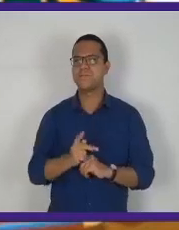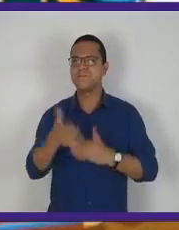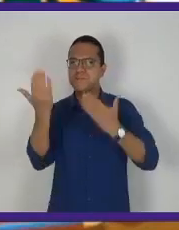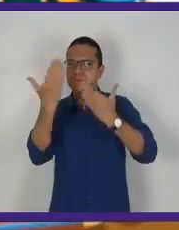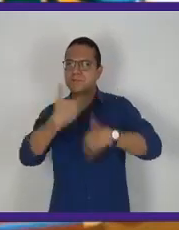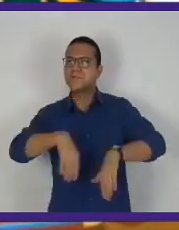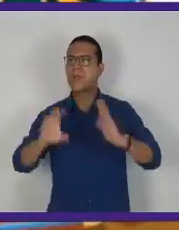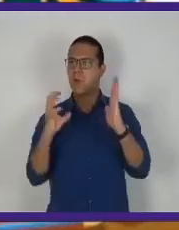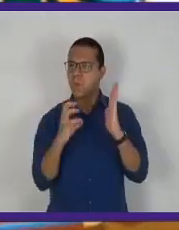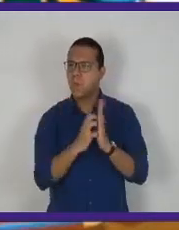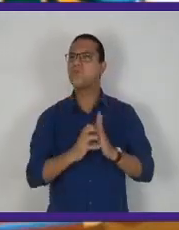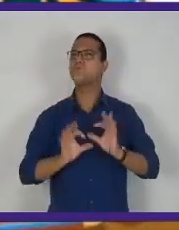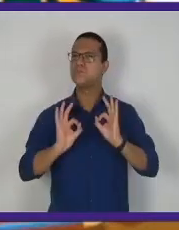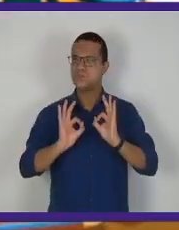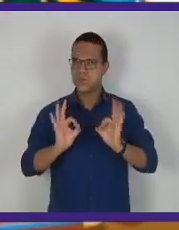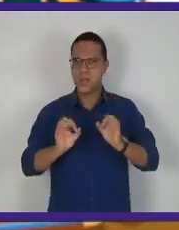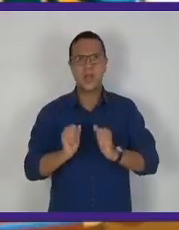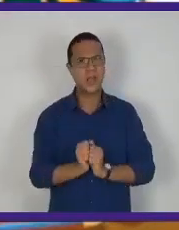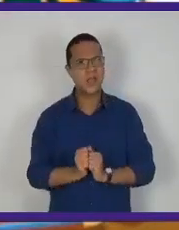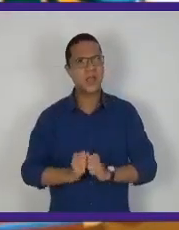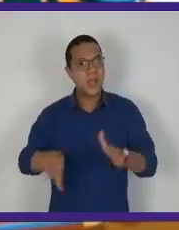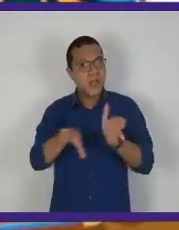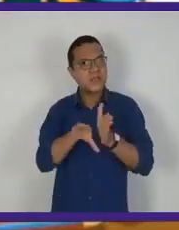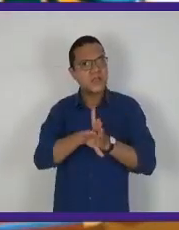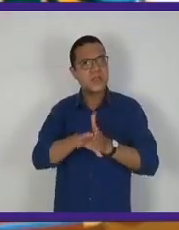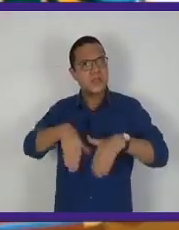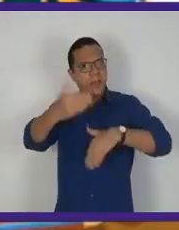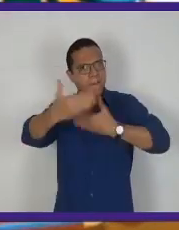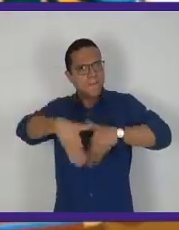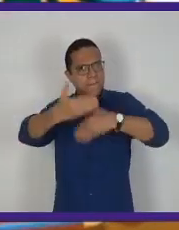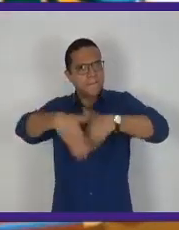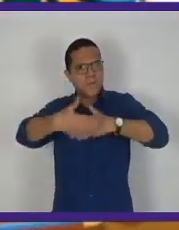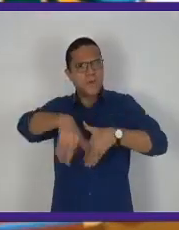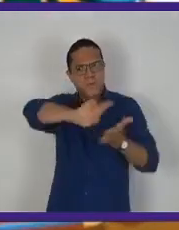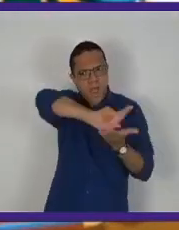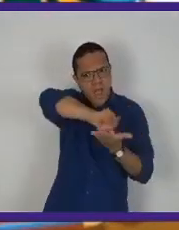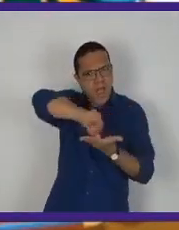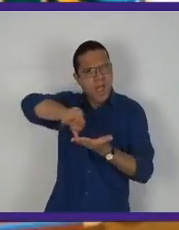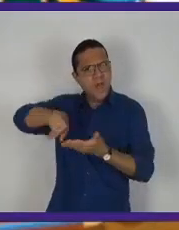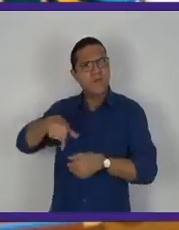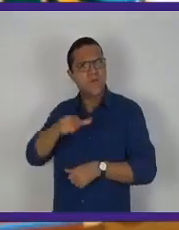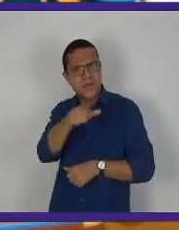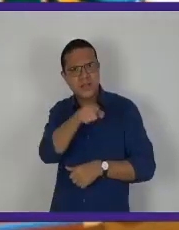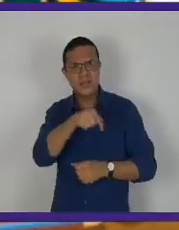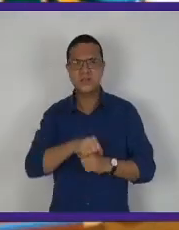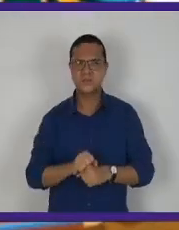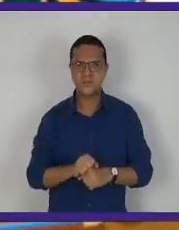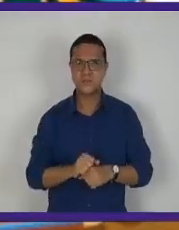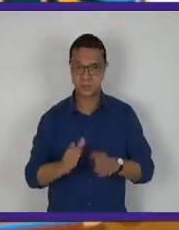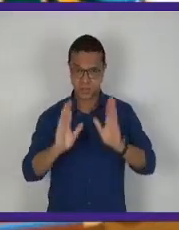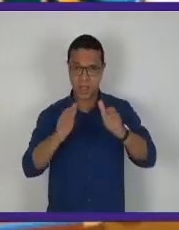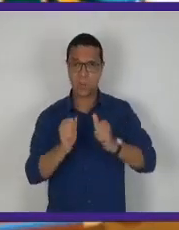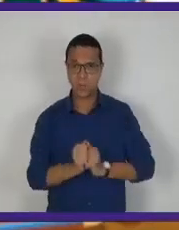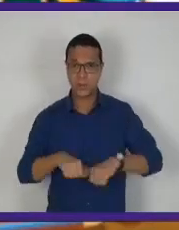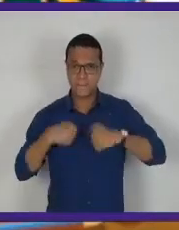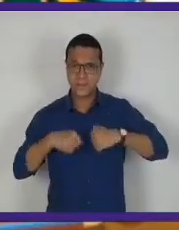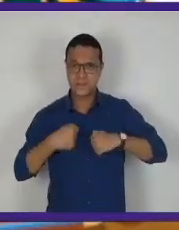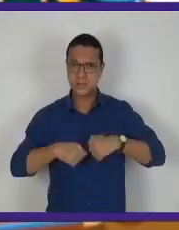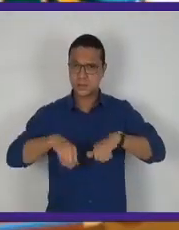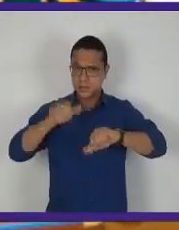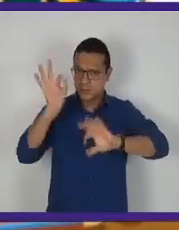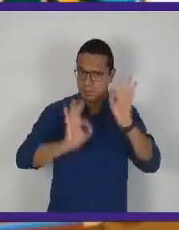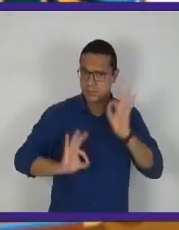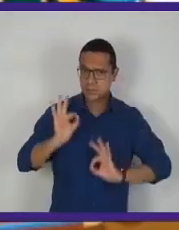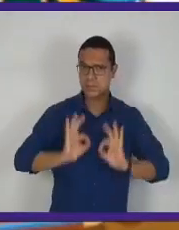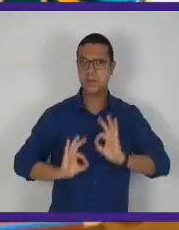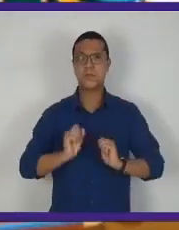um concurso. Sim! Vem prova do Saeb, vem várias provas aí que meus amores agora